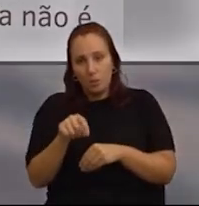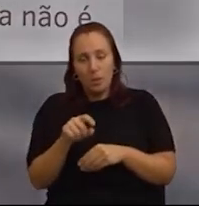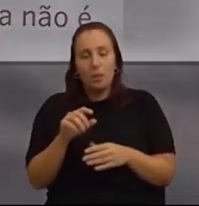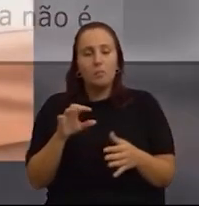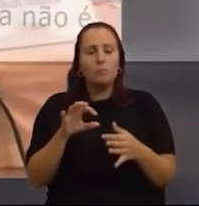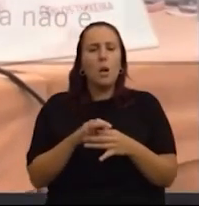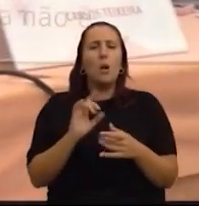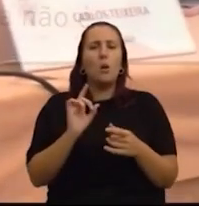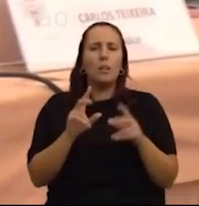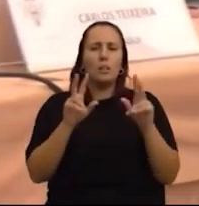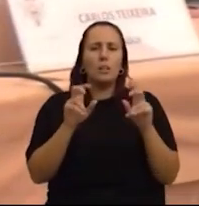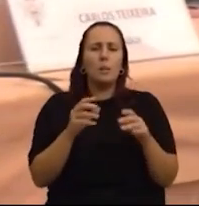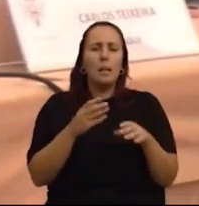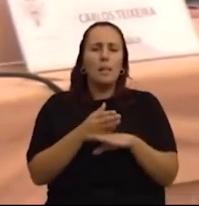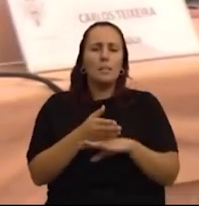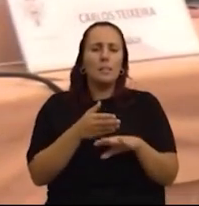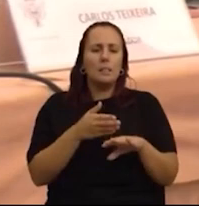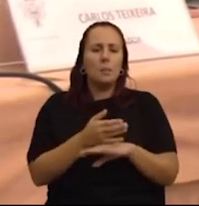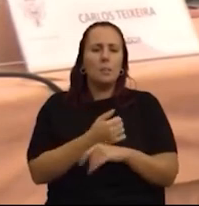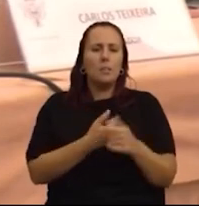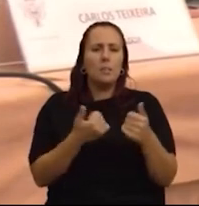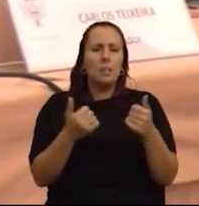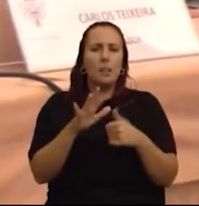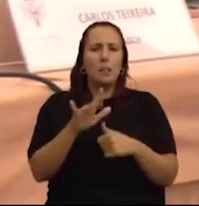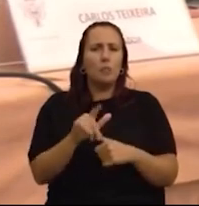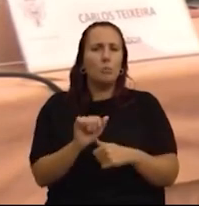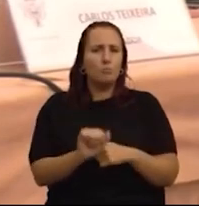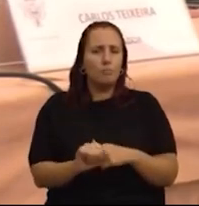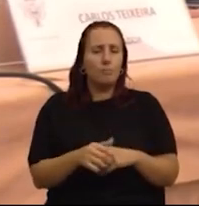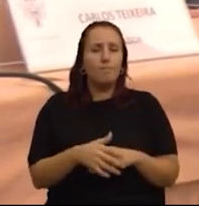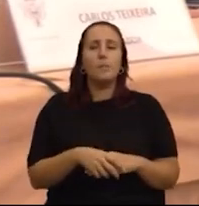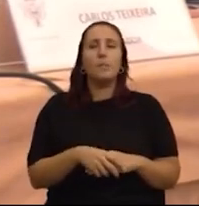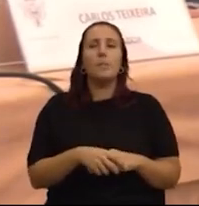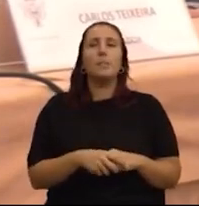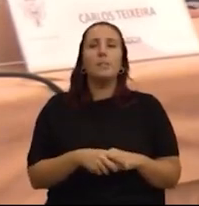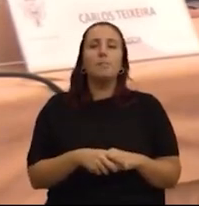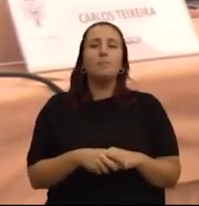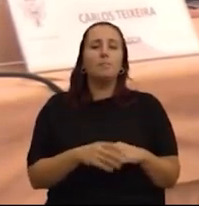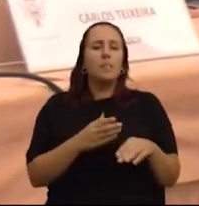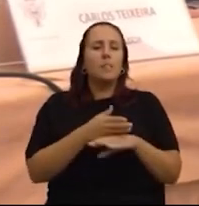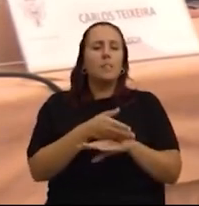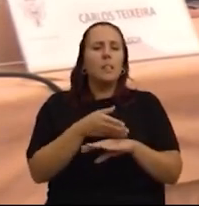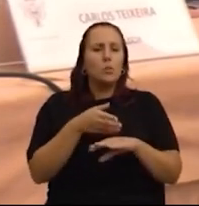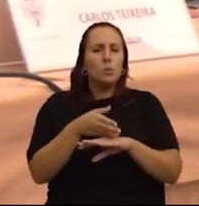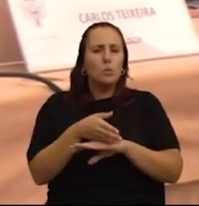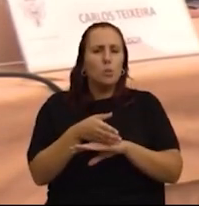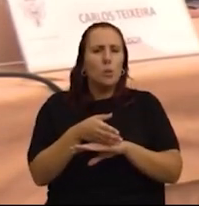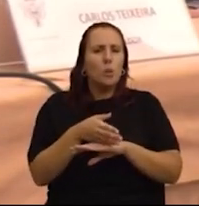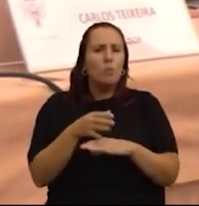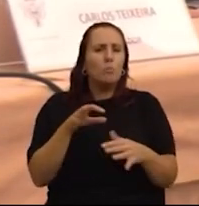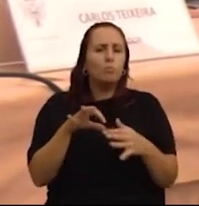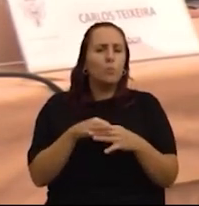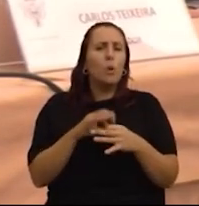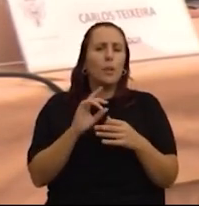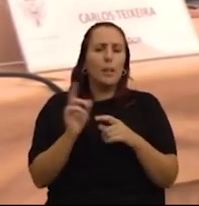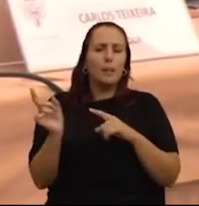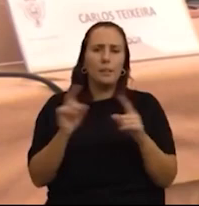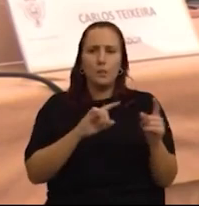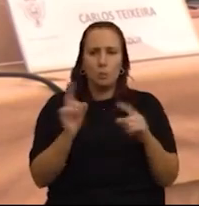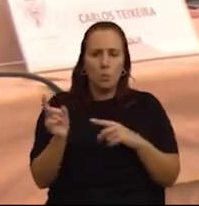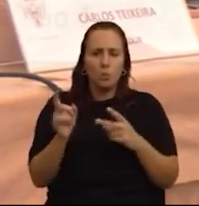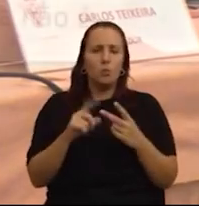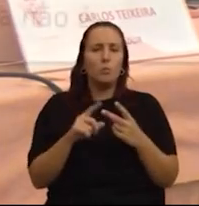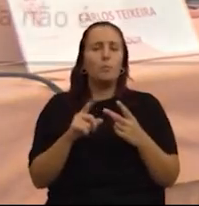tem a ver com acessibilidades na cidade de Lisboa. Portanto, acessibilidades no que diz respeito aos transportes,